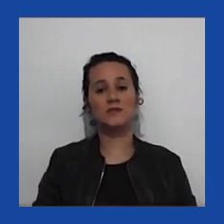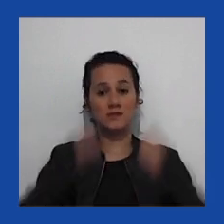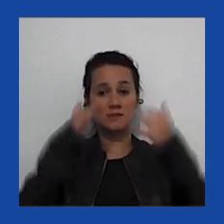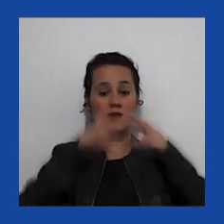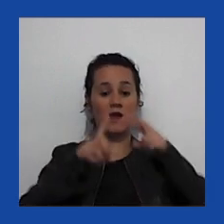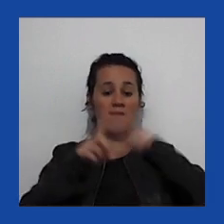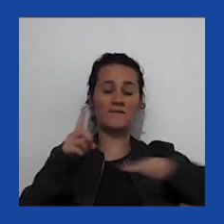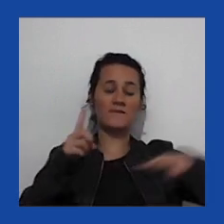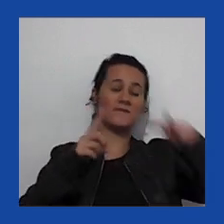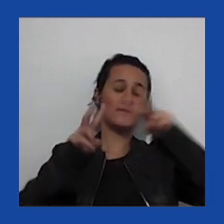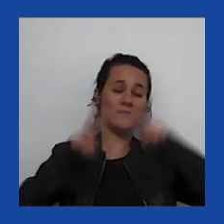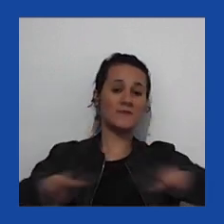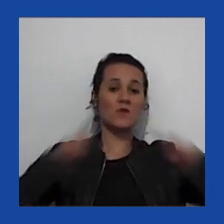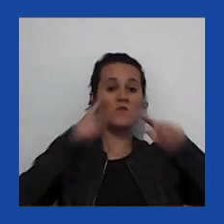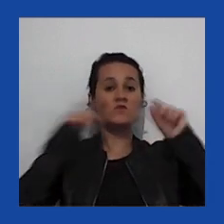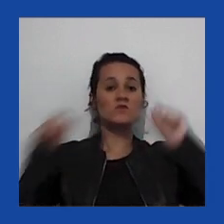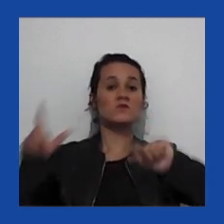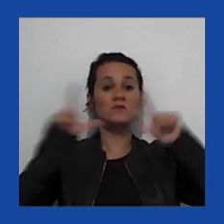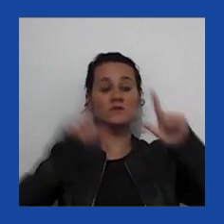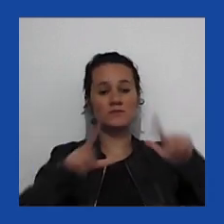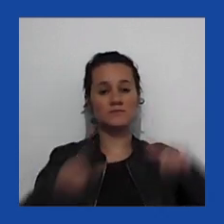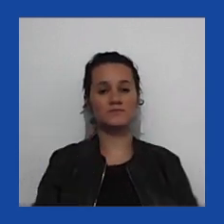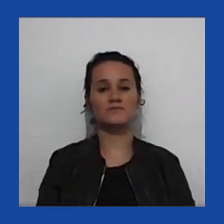nação. Se podemos passar para o próximo slide?